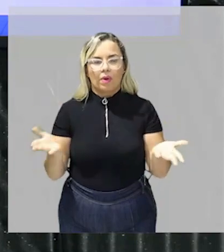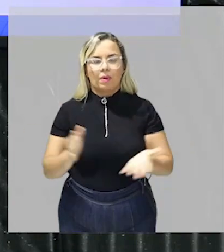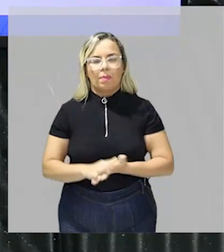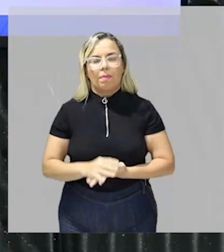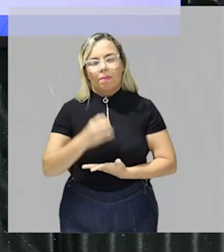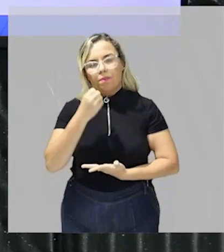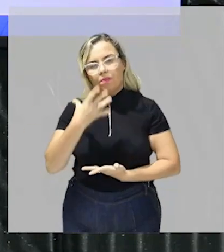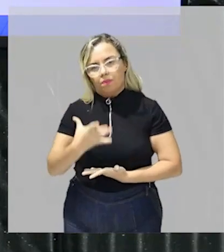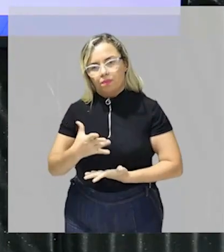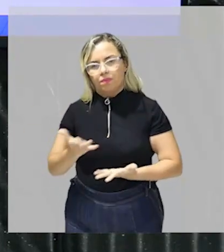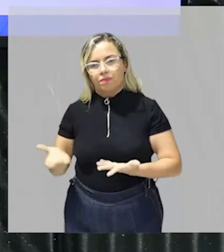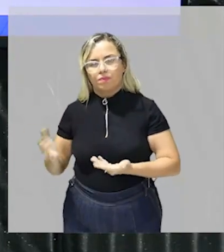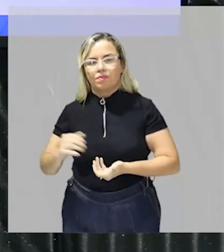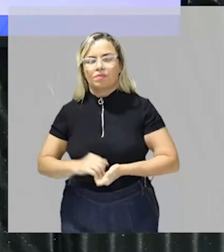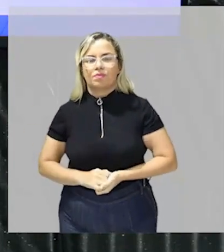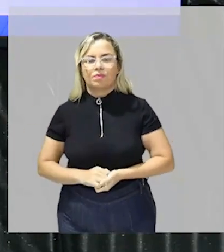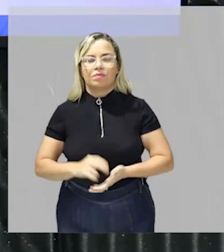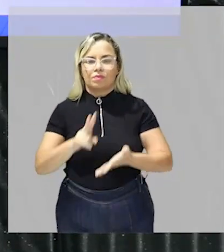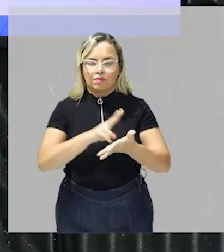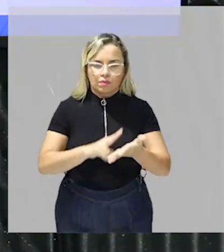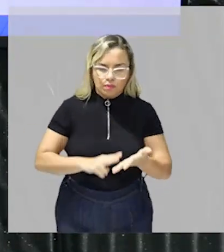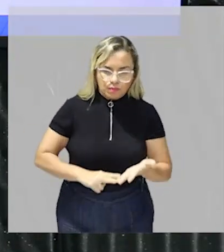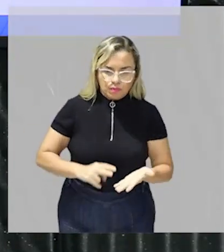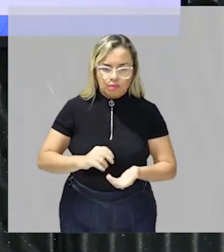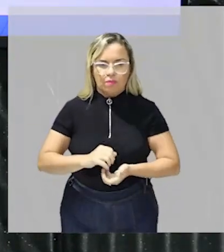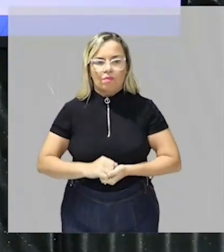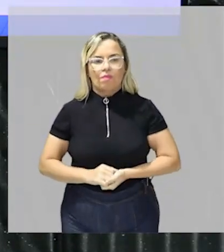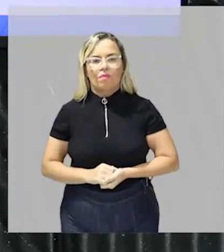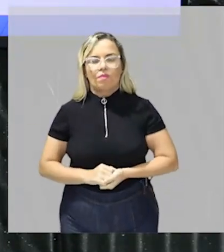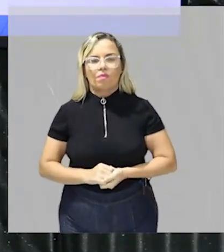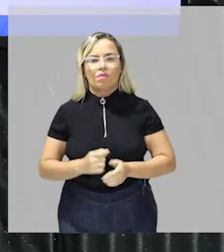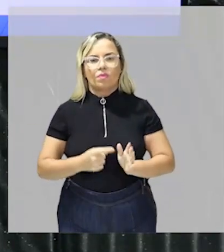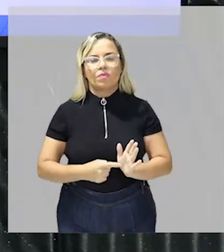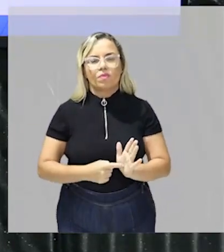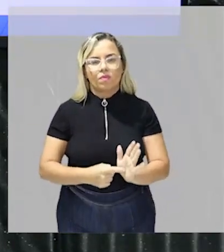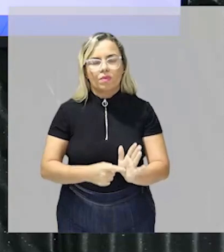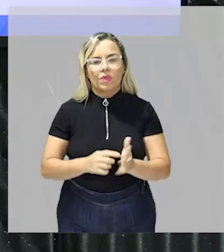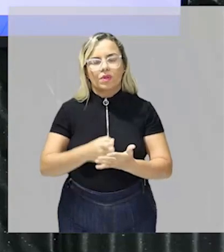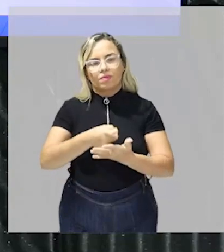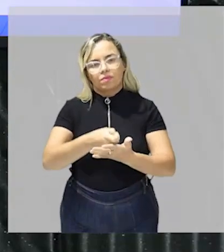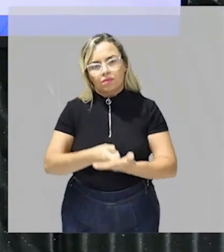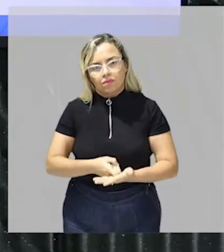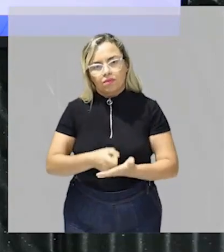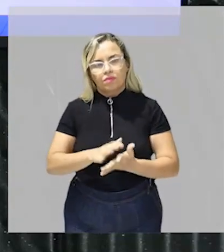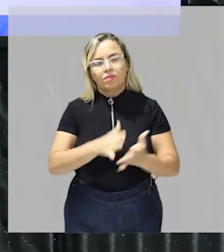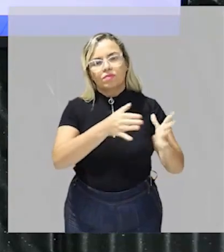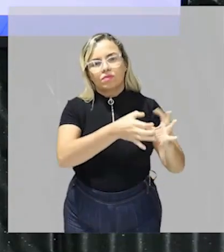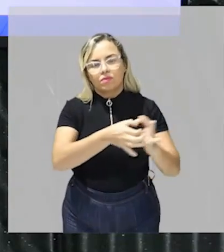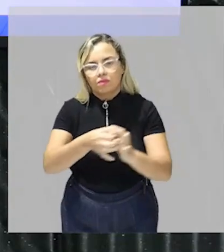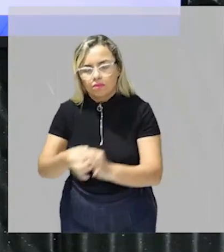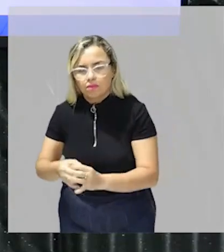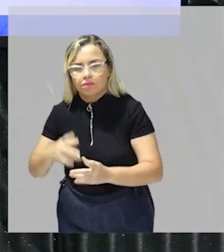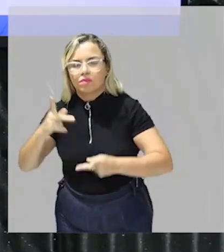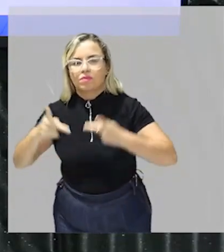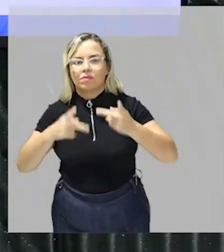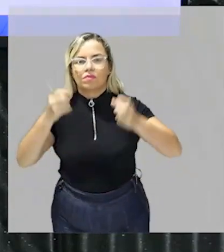pelo que eu li para vocês tá pelo que eu contextualizei para vocês fica bem clara a nossa